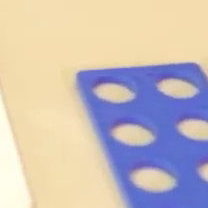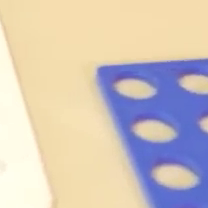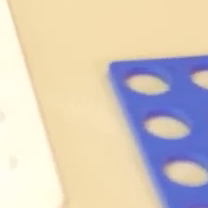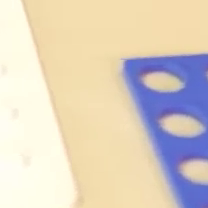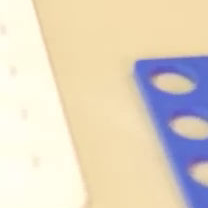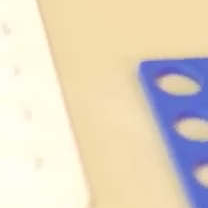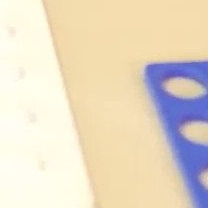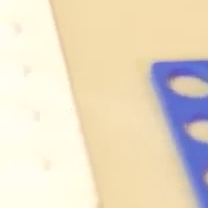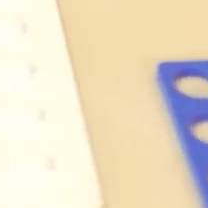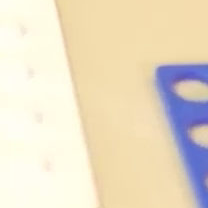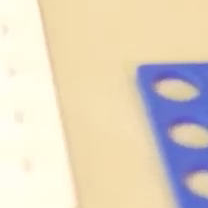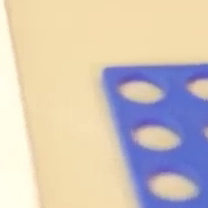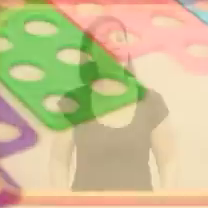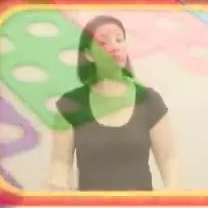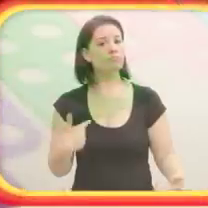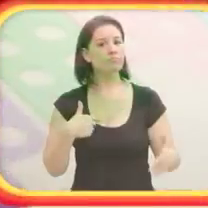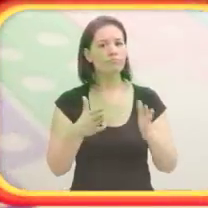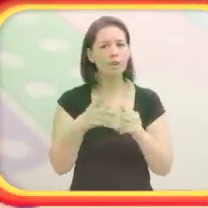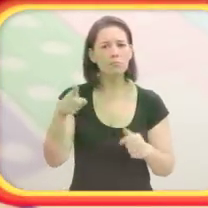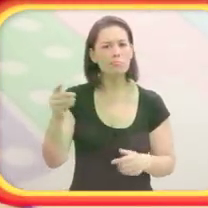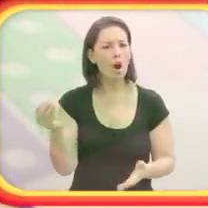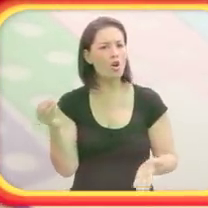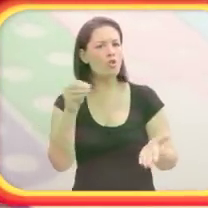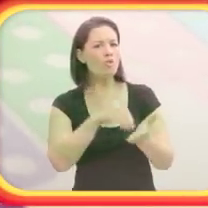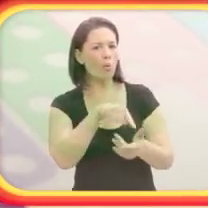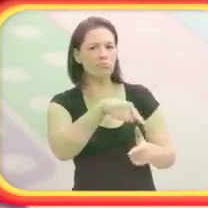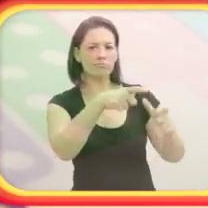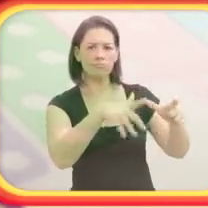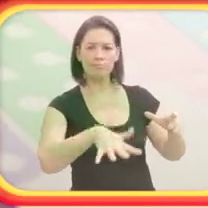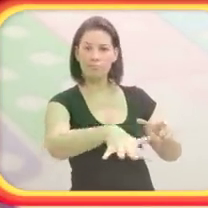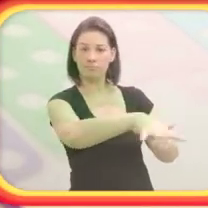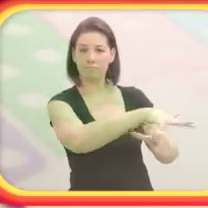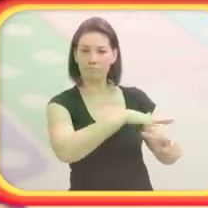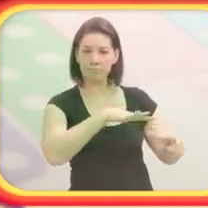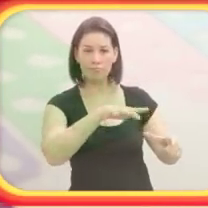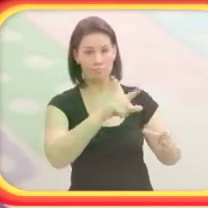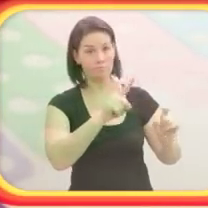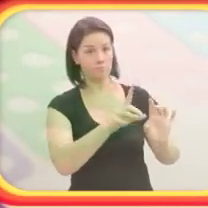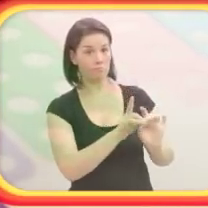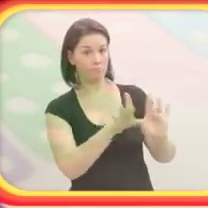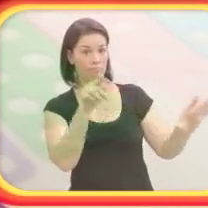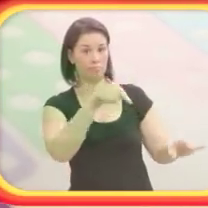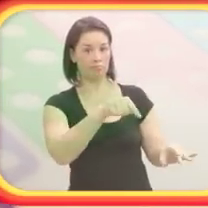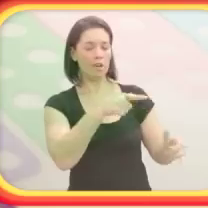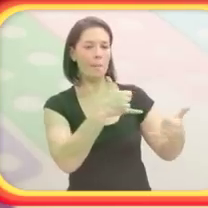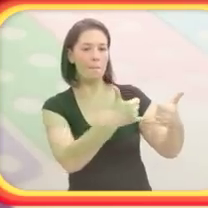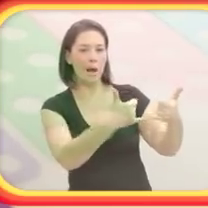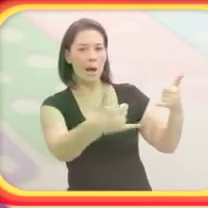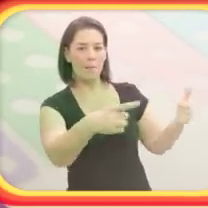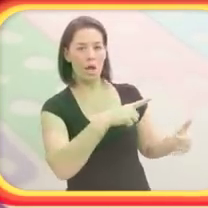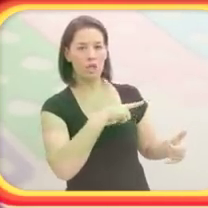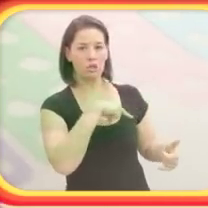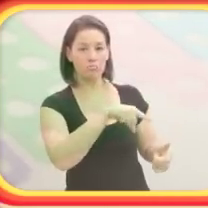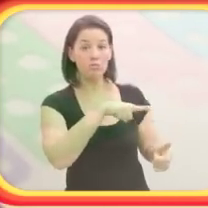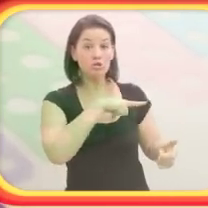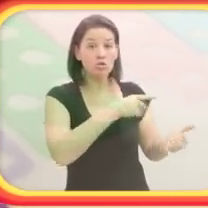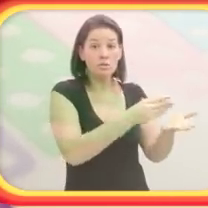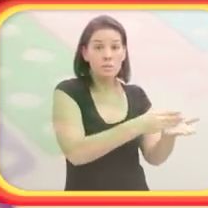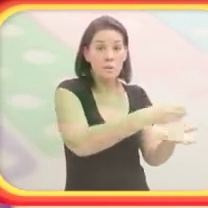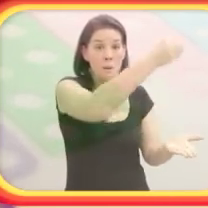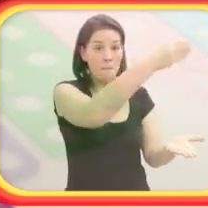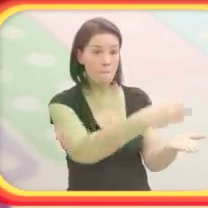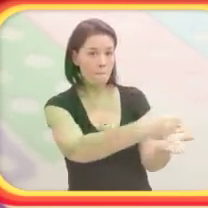placa de plástico branca do Numicon. Então, eu peço para ele colocar nessa área que eu delimitei por um barbante,